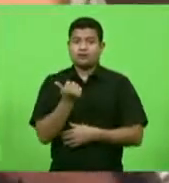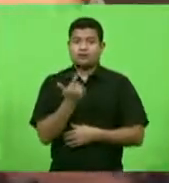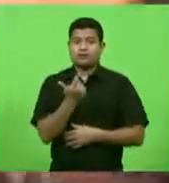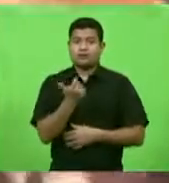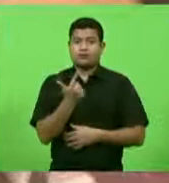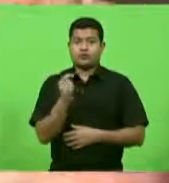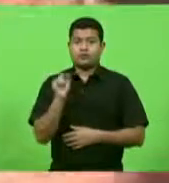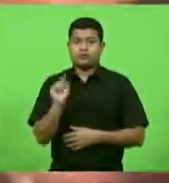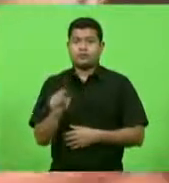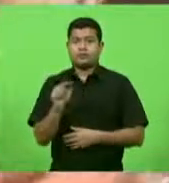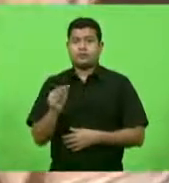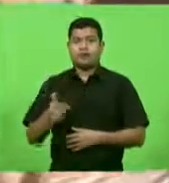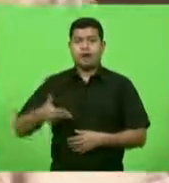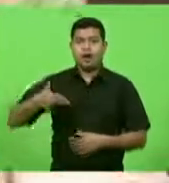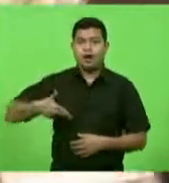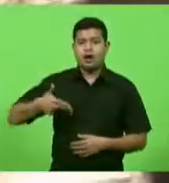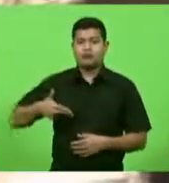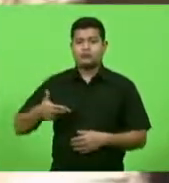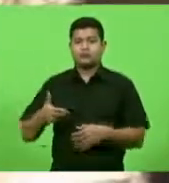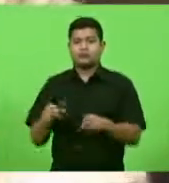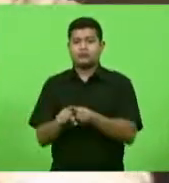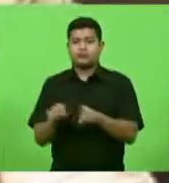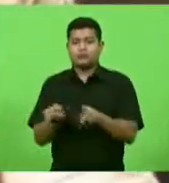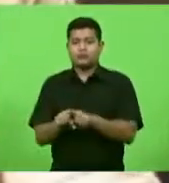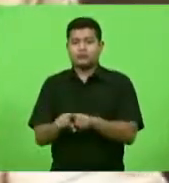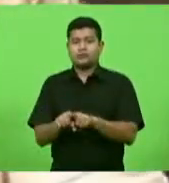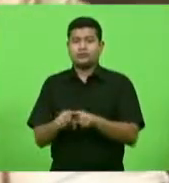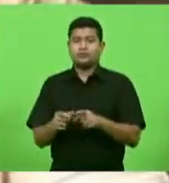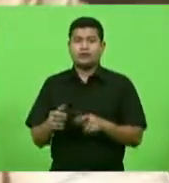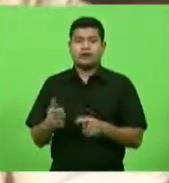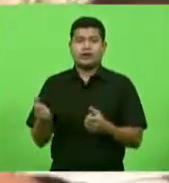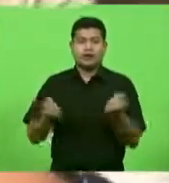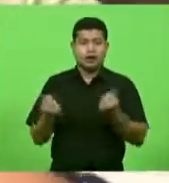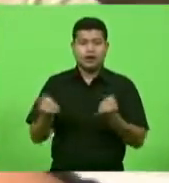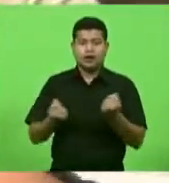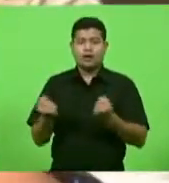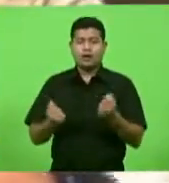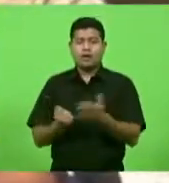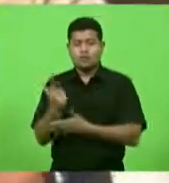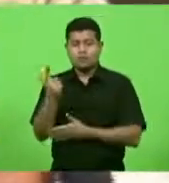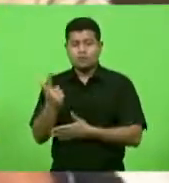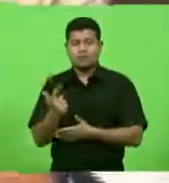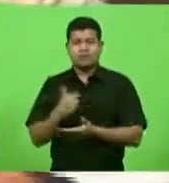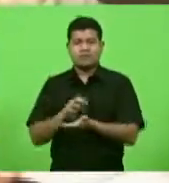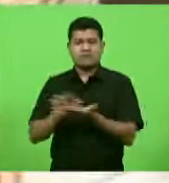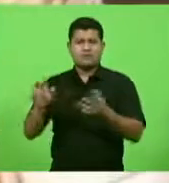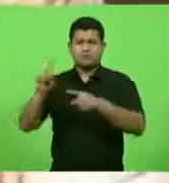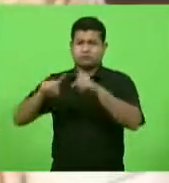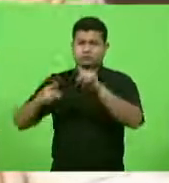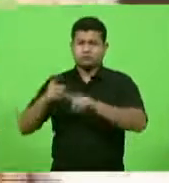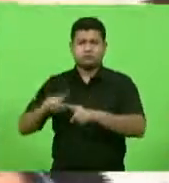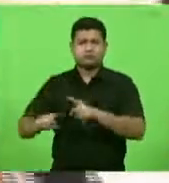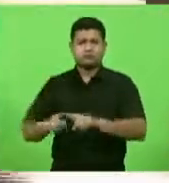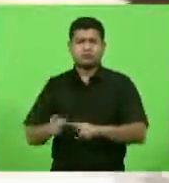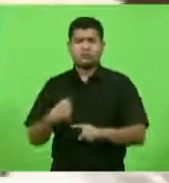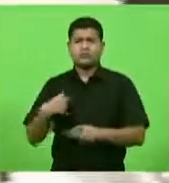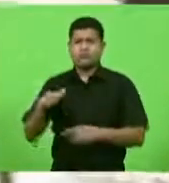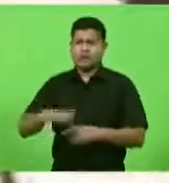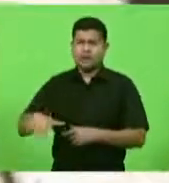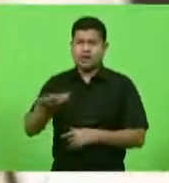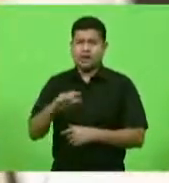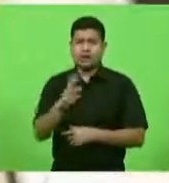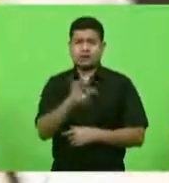enfim veículos uma série de outros equipamentos na área de TI